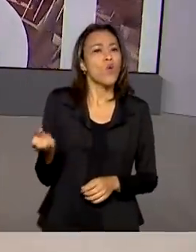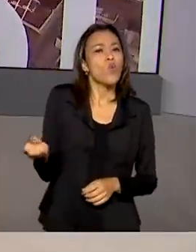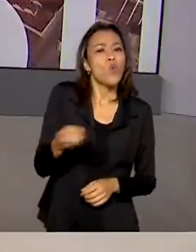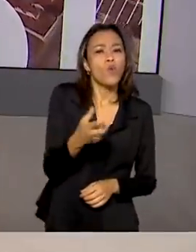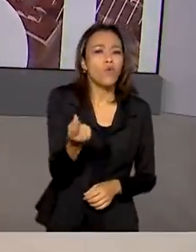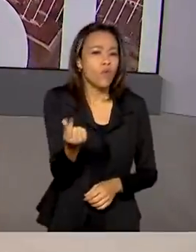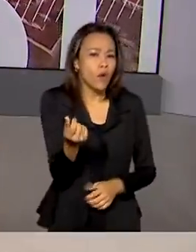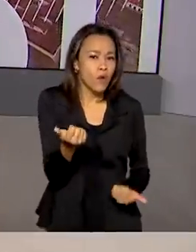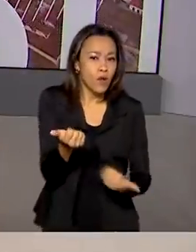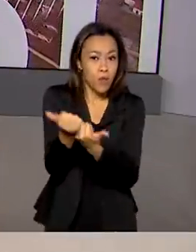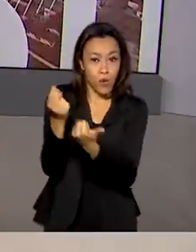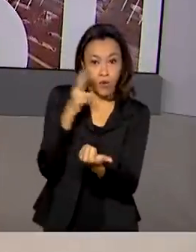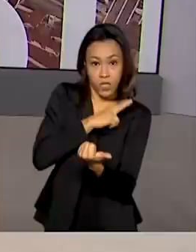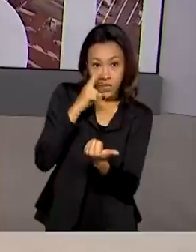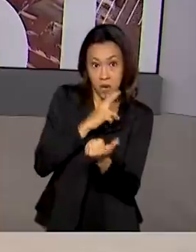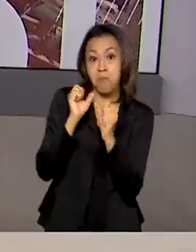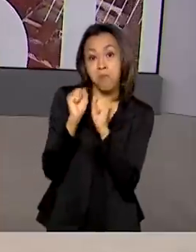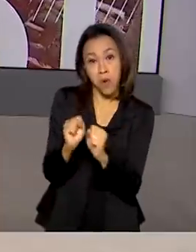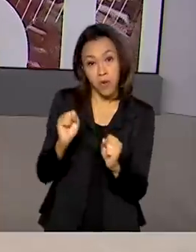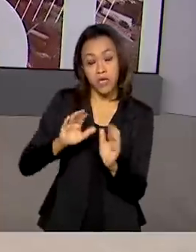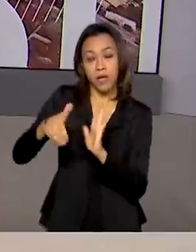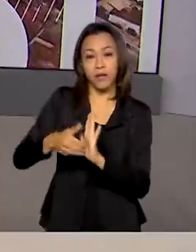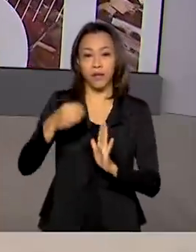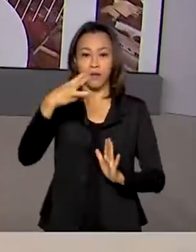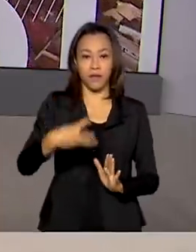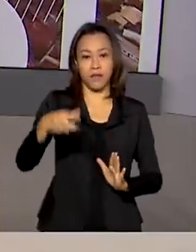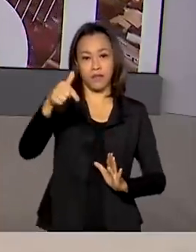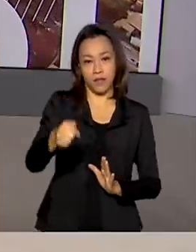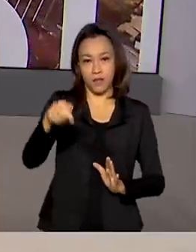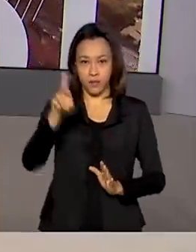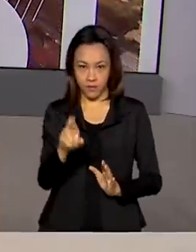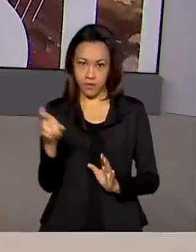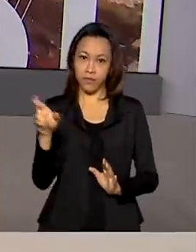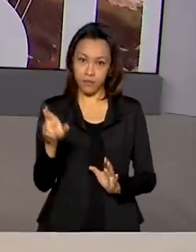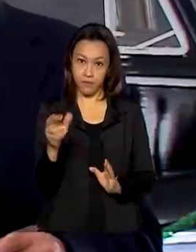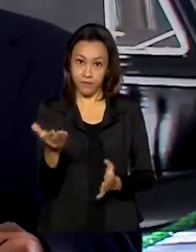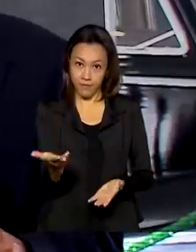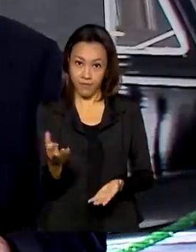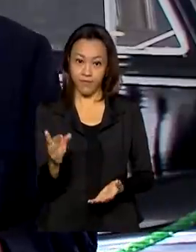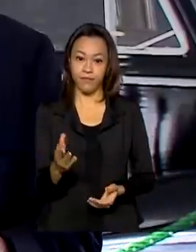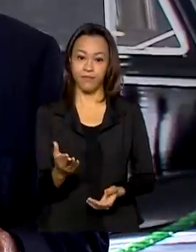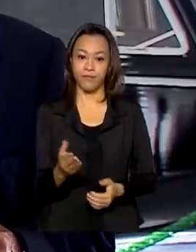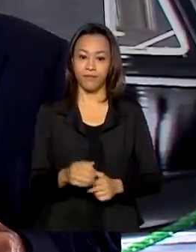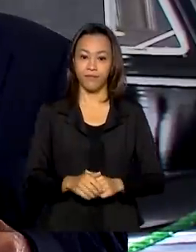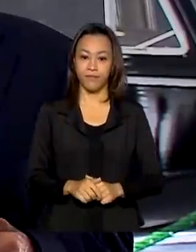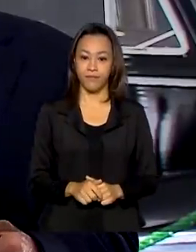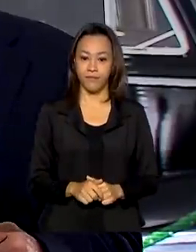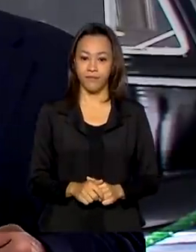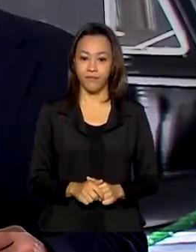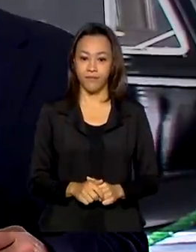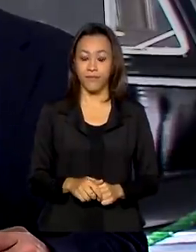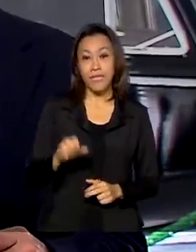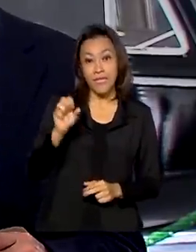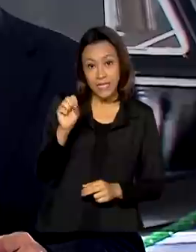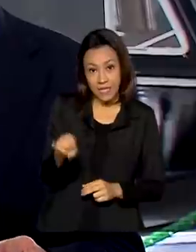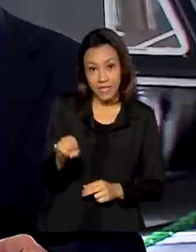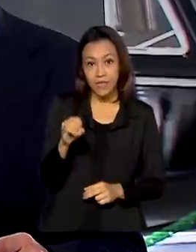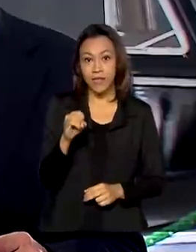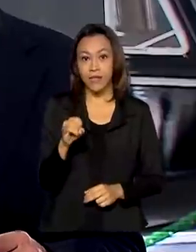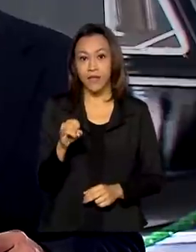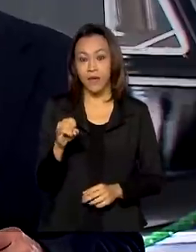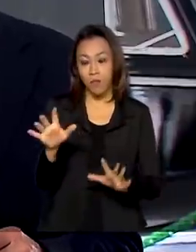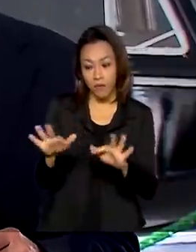auxílio emergencial pode chegar a 375 reais. Se for uma família